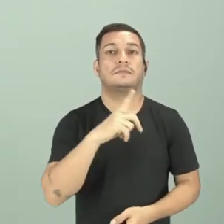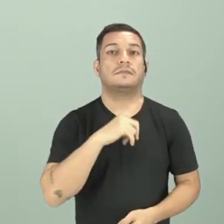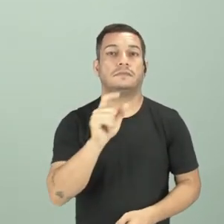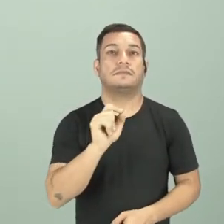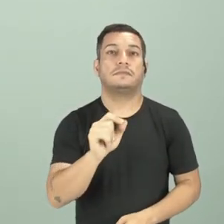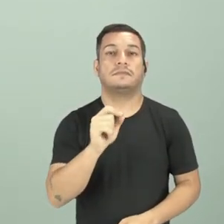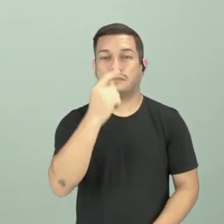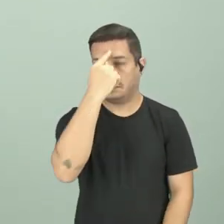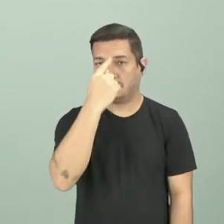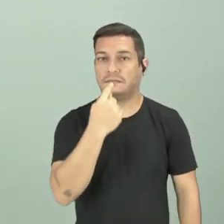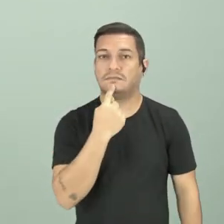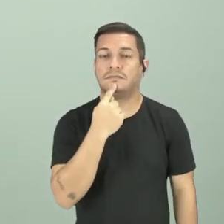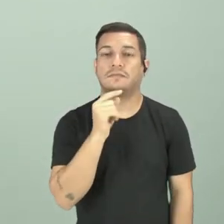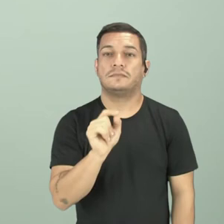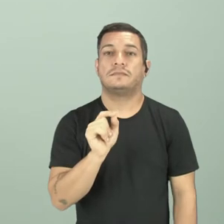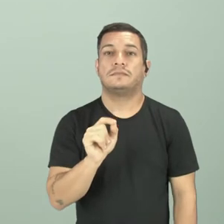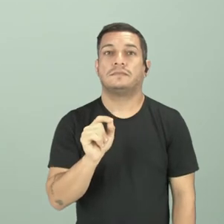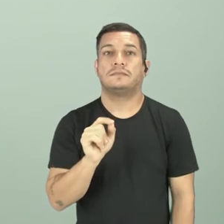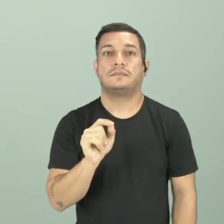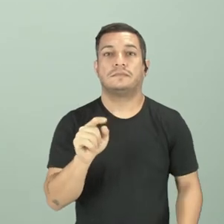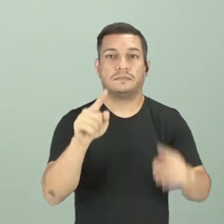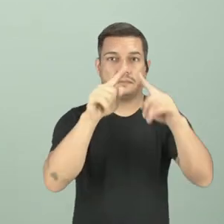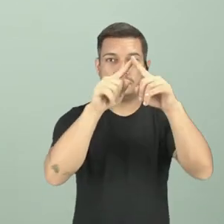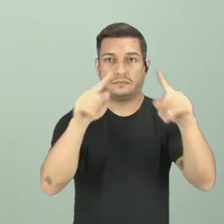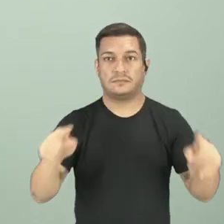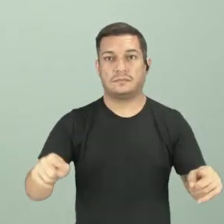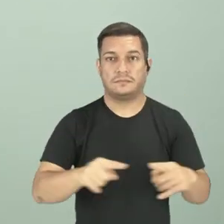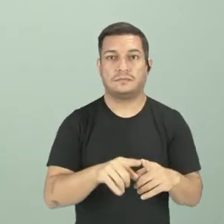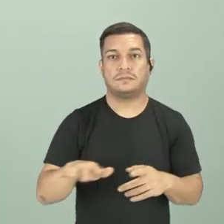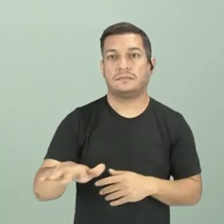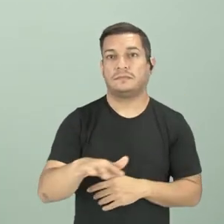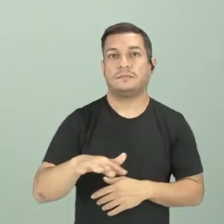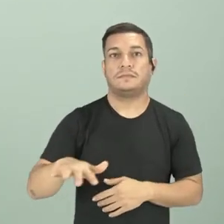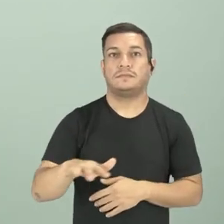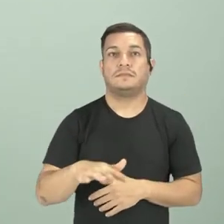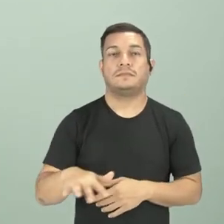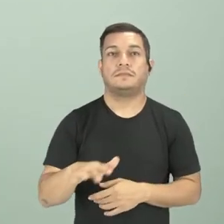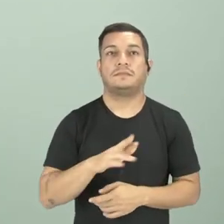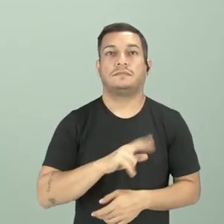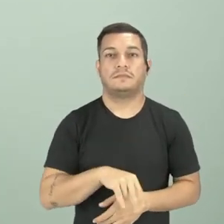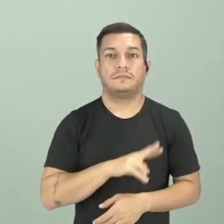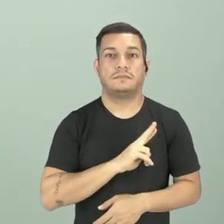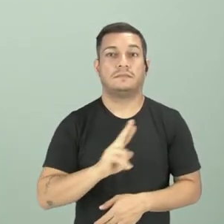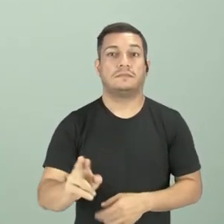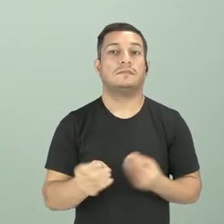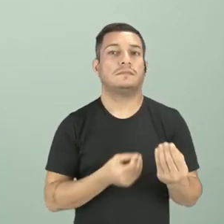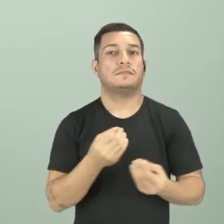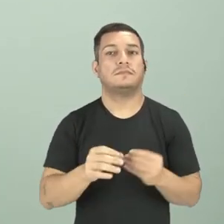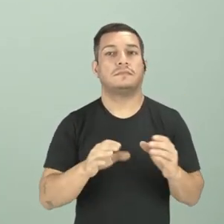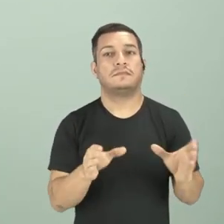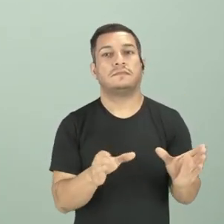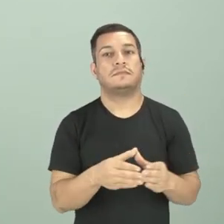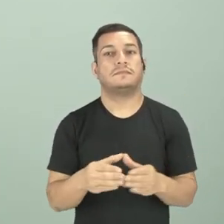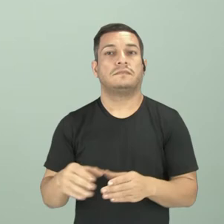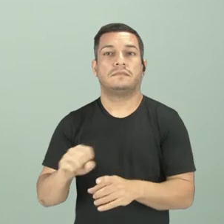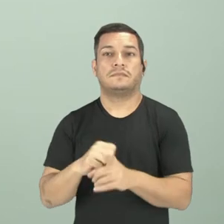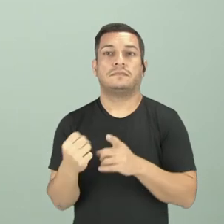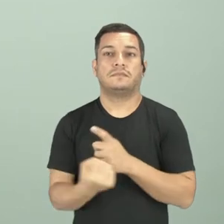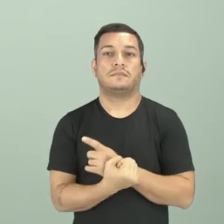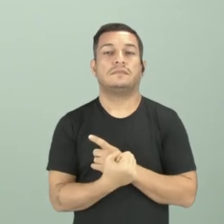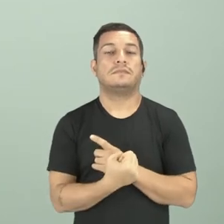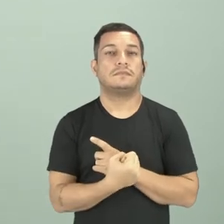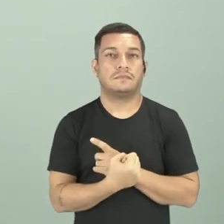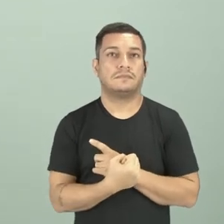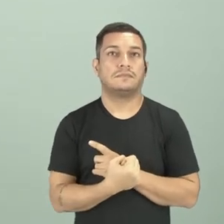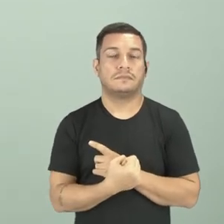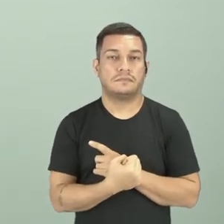nós temos uma espécie aí de pirâmide social que vai representar muito bem como estava dividido a sociedade aí